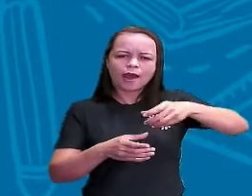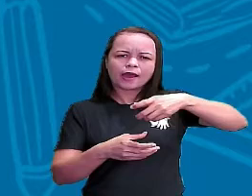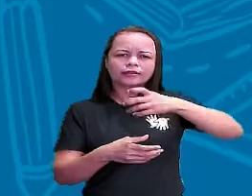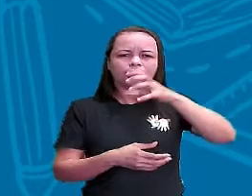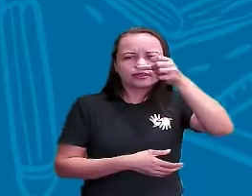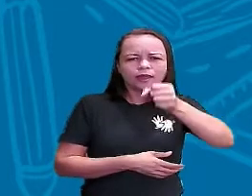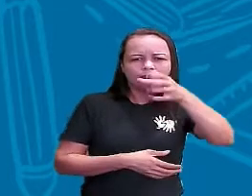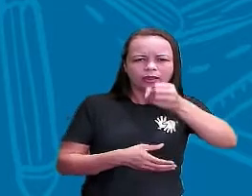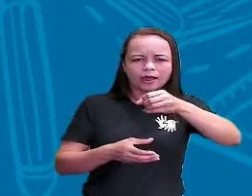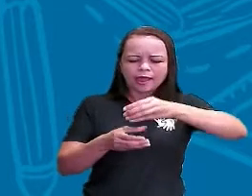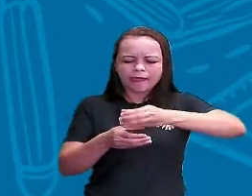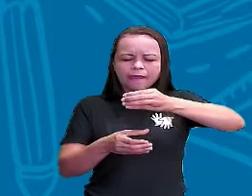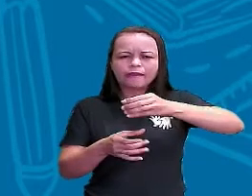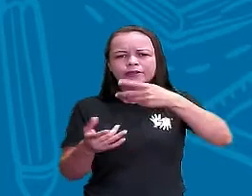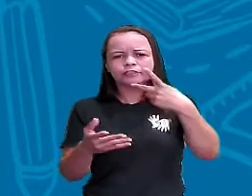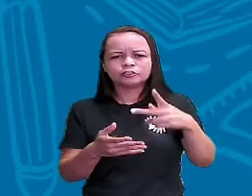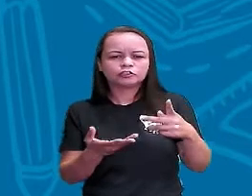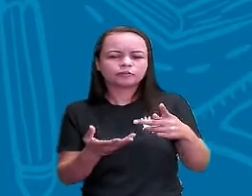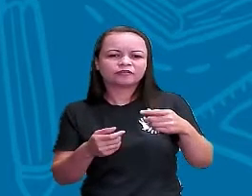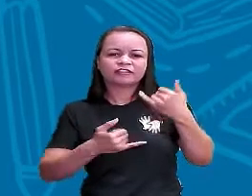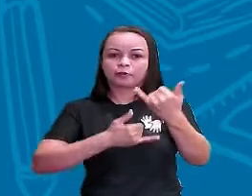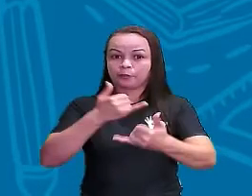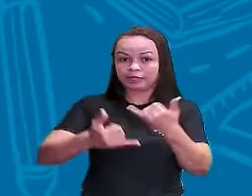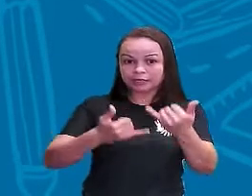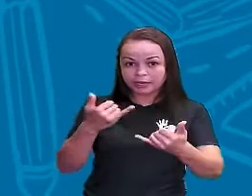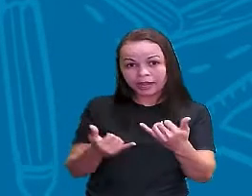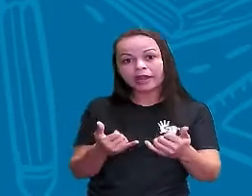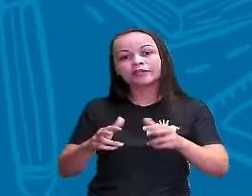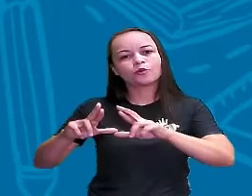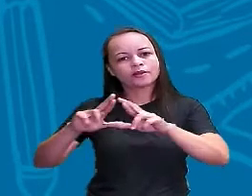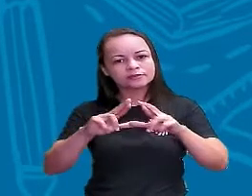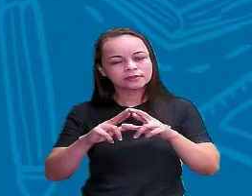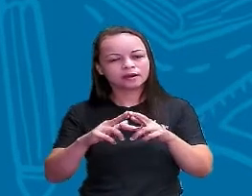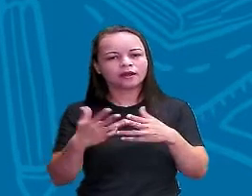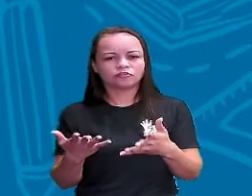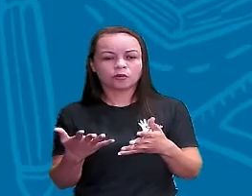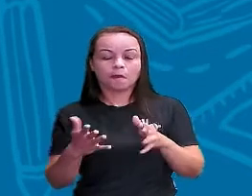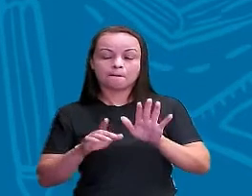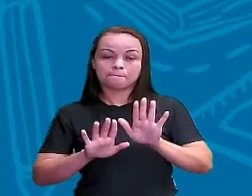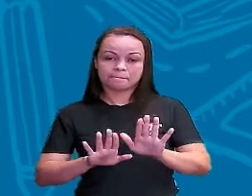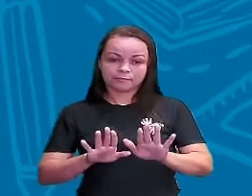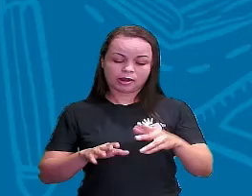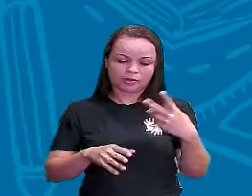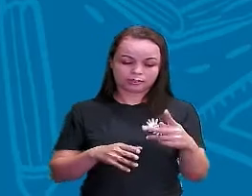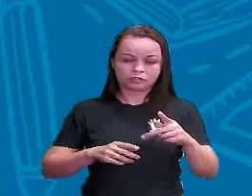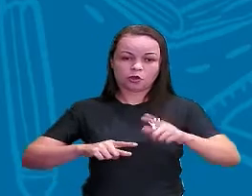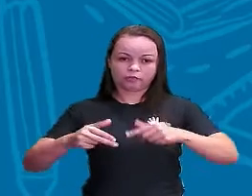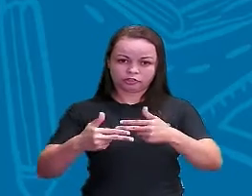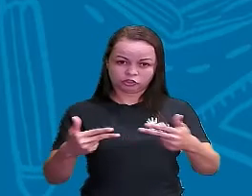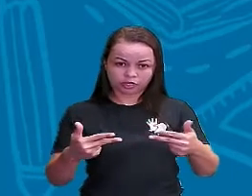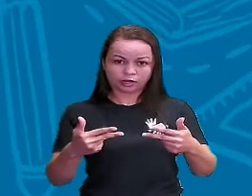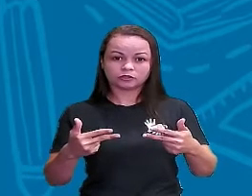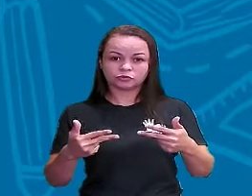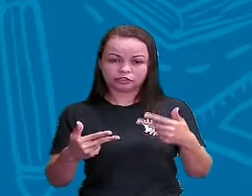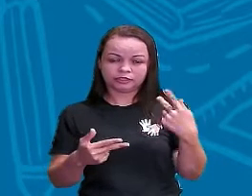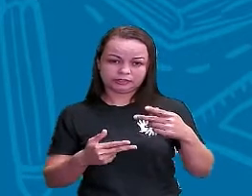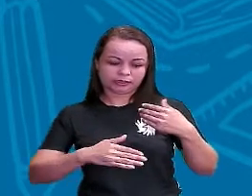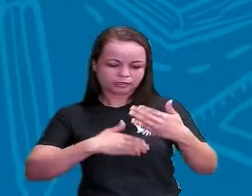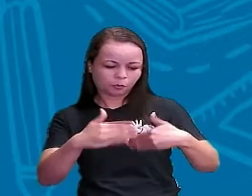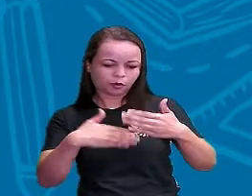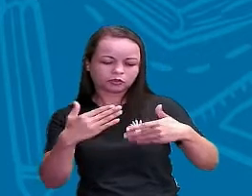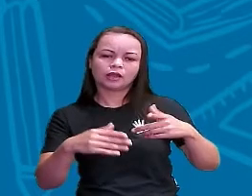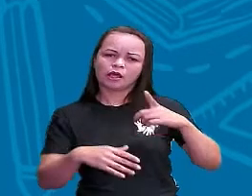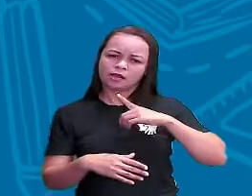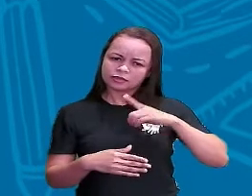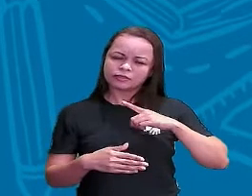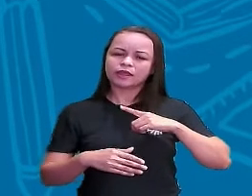brinquedo reciclável Mas todo aquele objeto ali que está sendo produzido Ele tem uma matéria Ou seja, ele tem